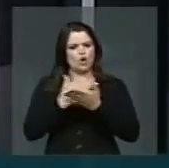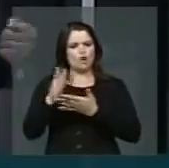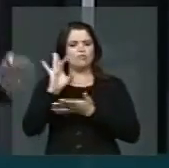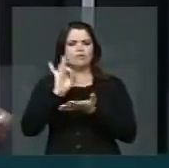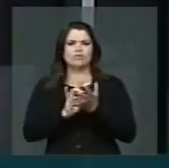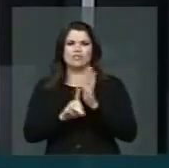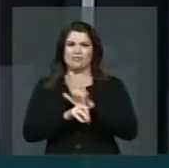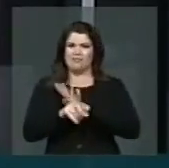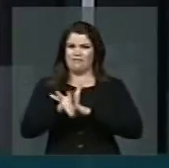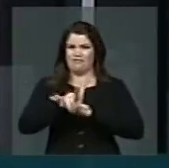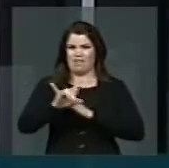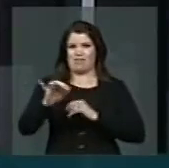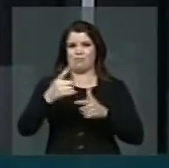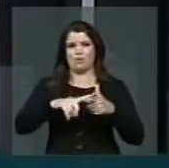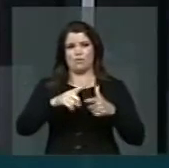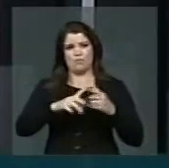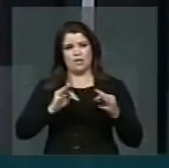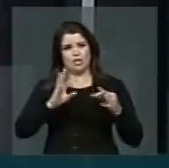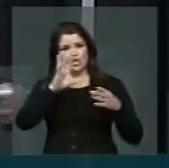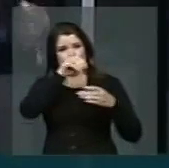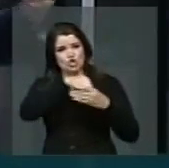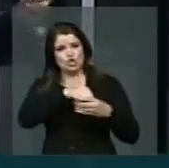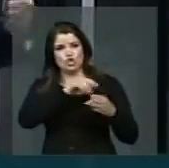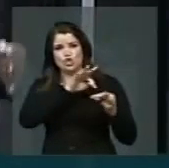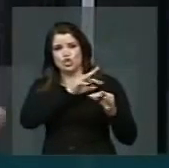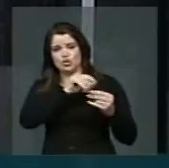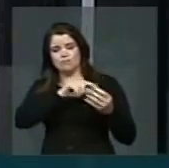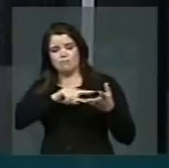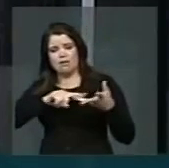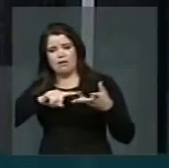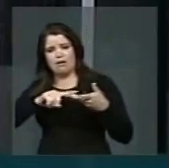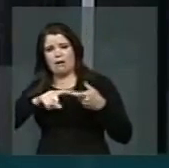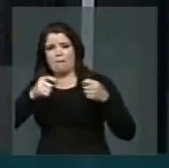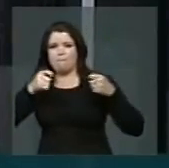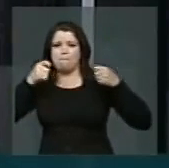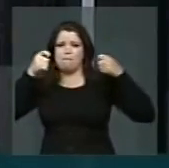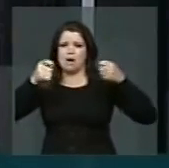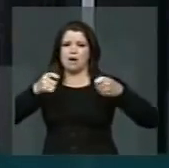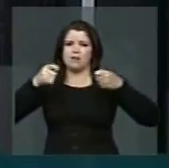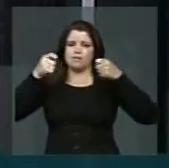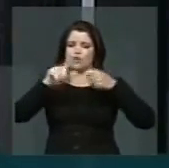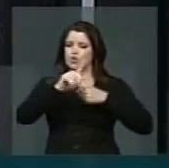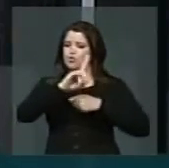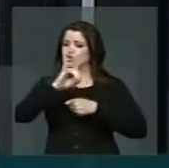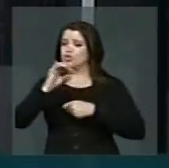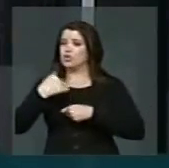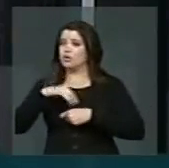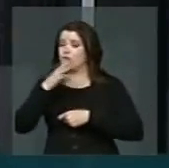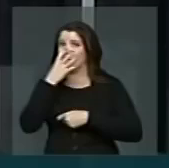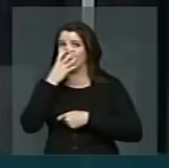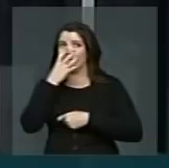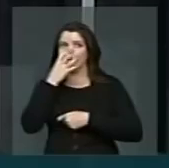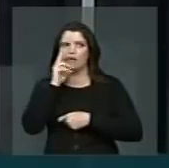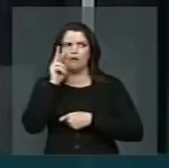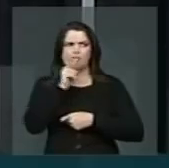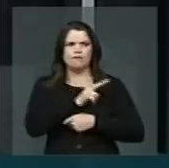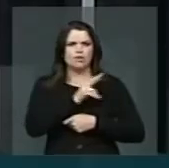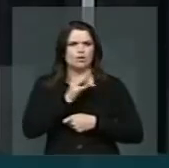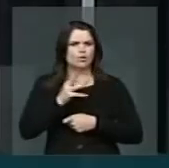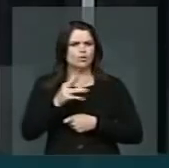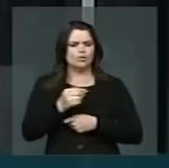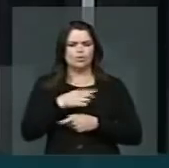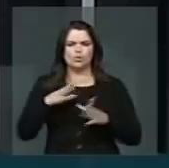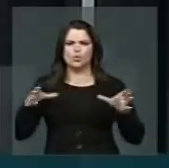adentrar toda uma manifestação como outro dia nós vimos a